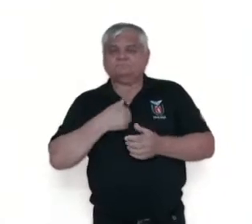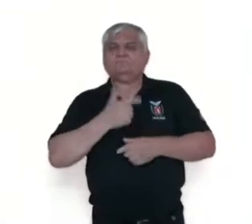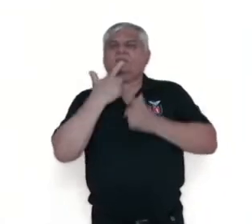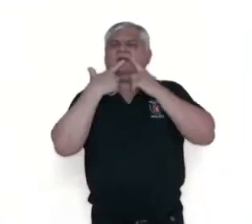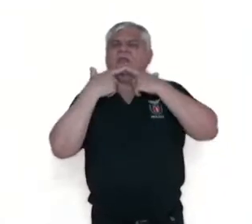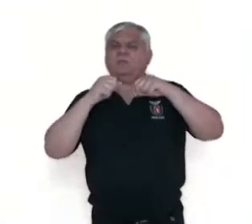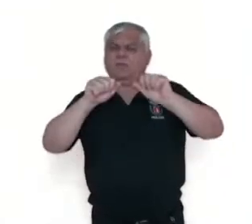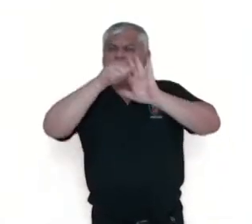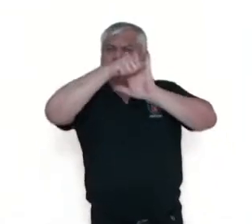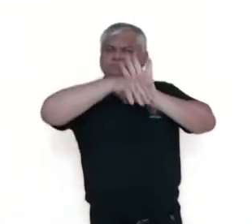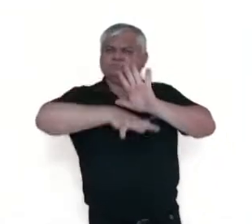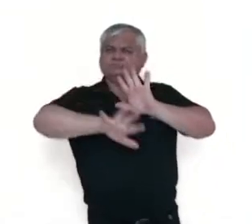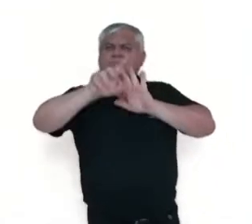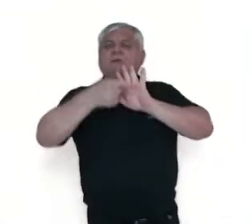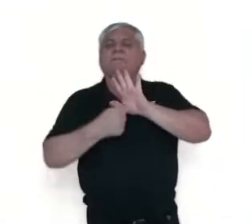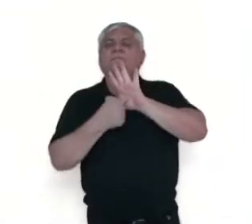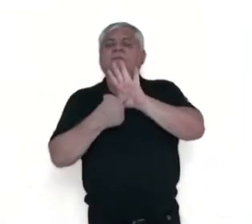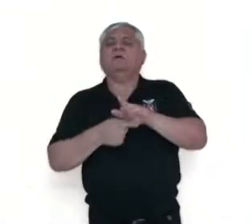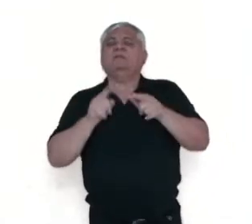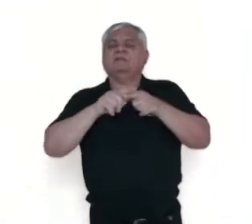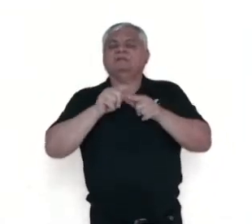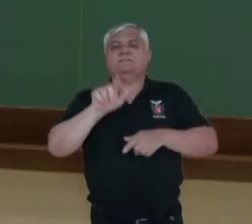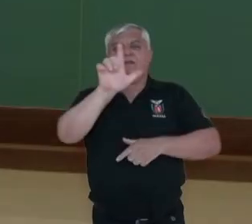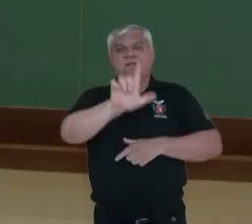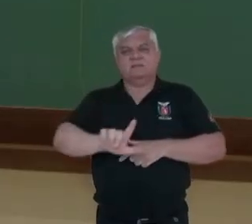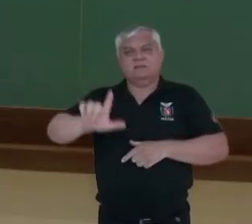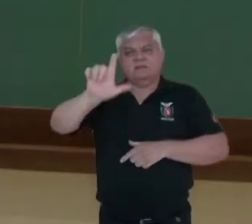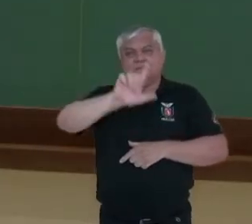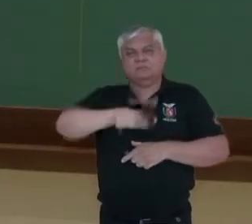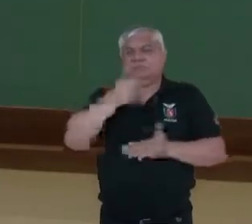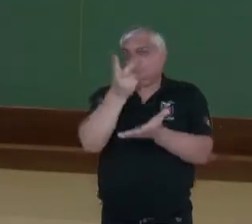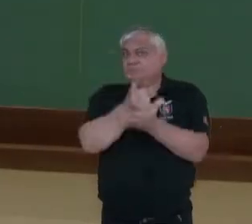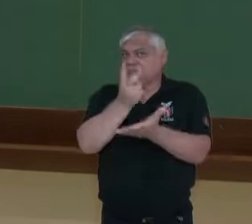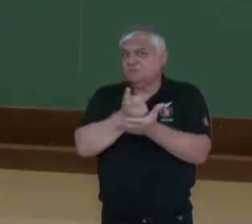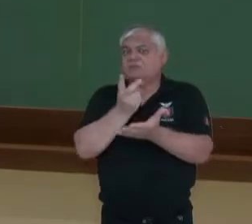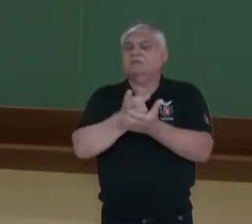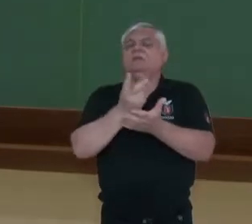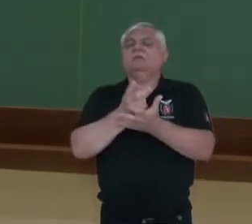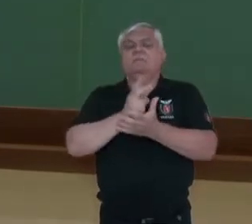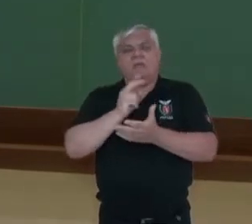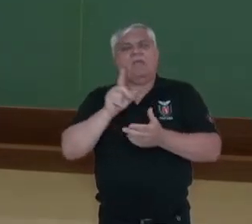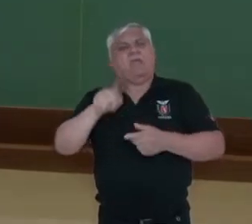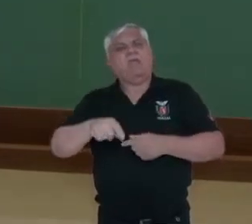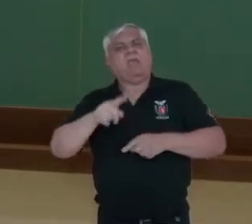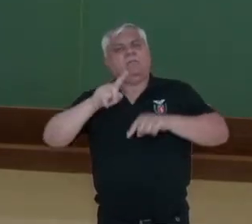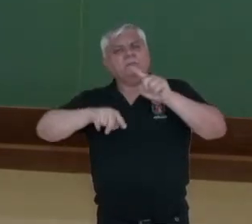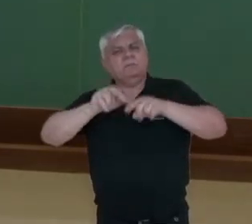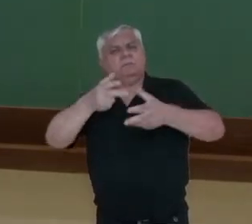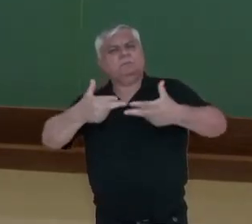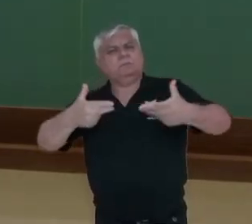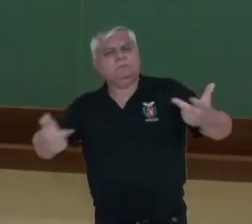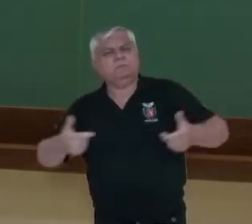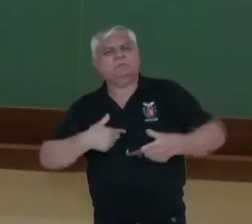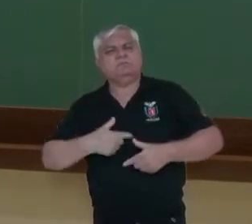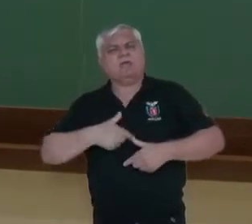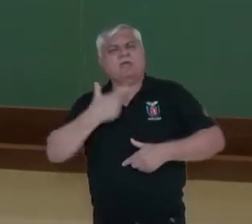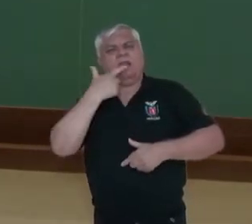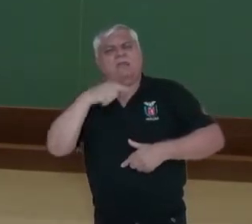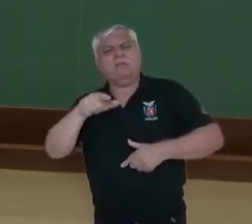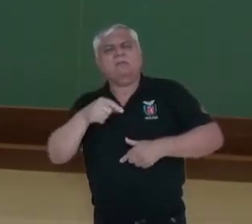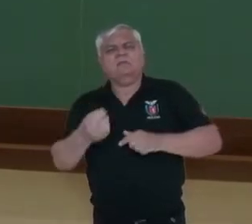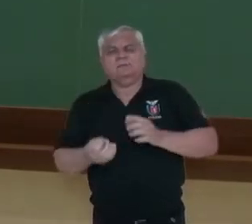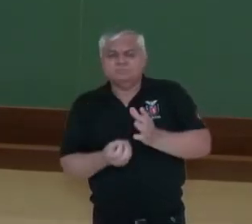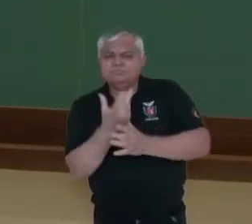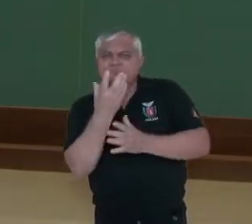linguagem aparecem geralmente nas produções literárias. Então são recursos estilísticos que os autores usam para dar expressividade